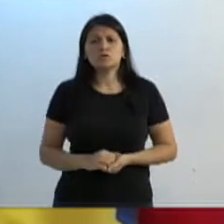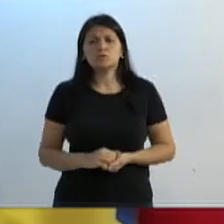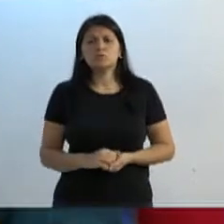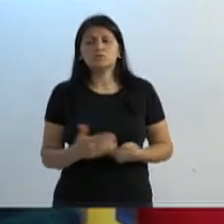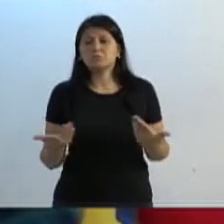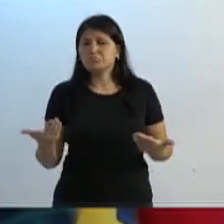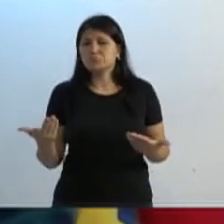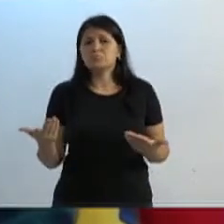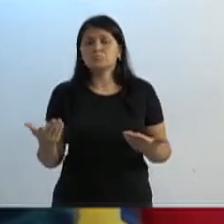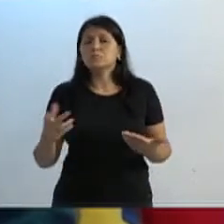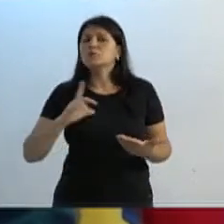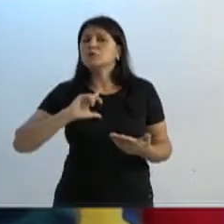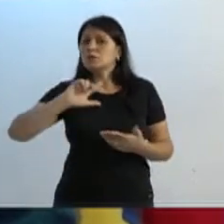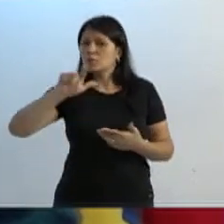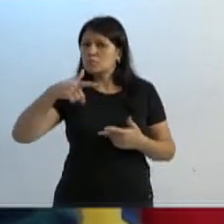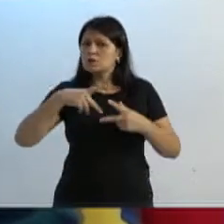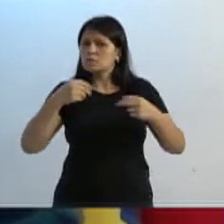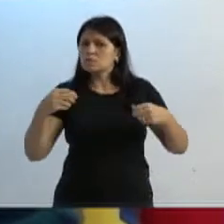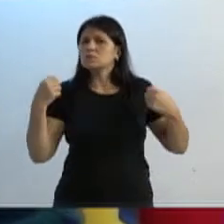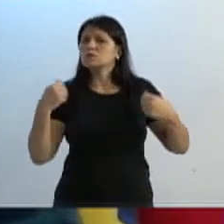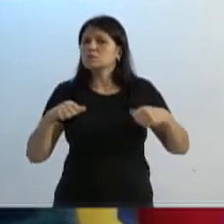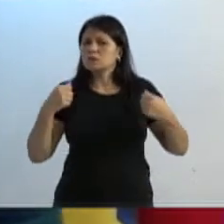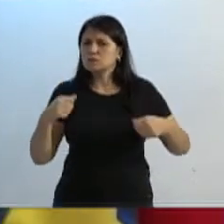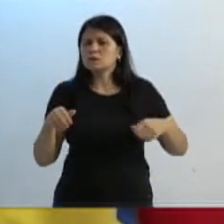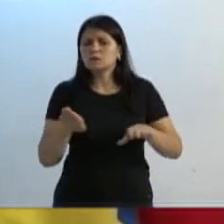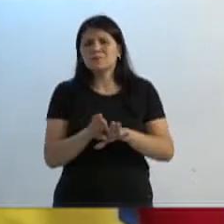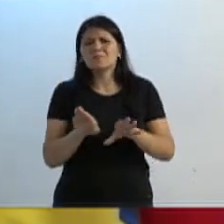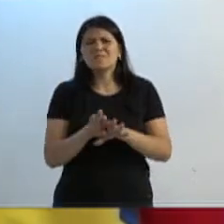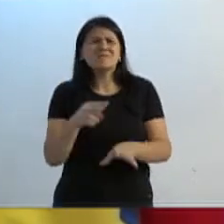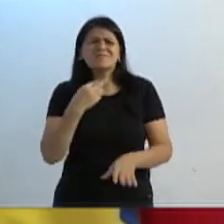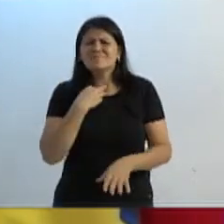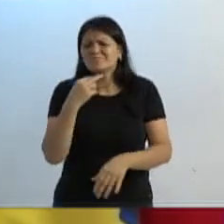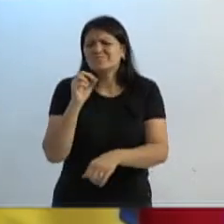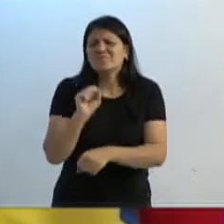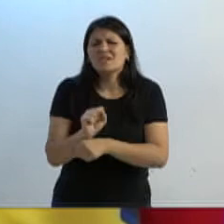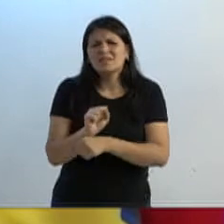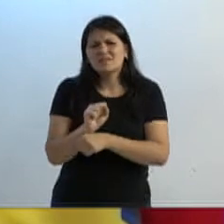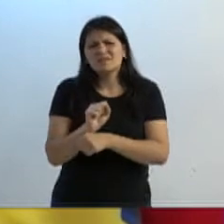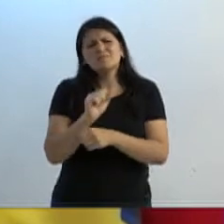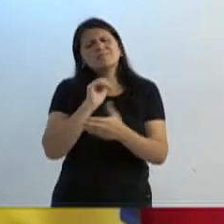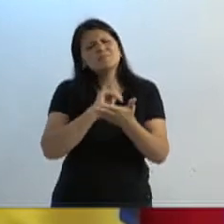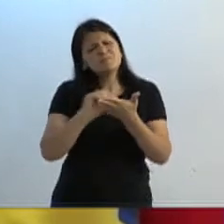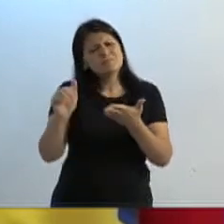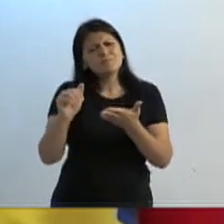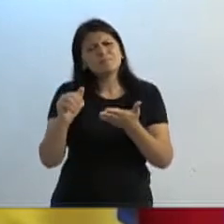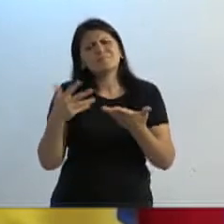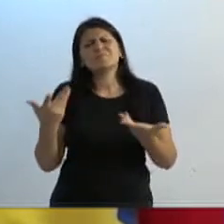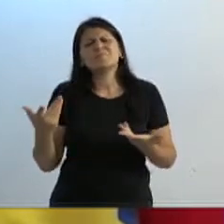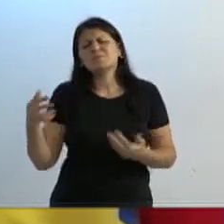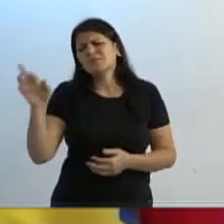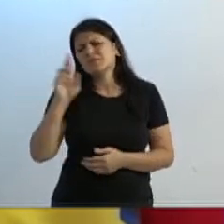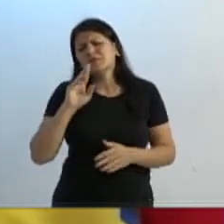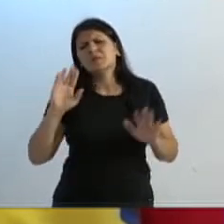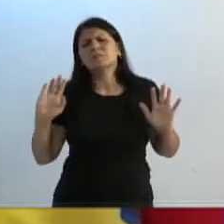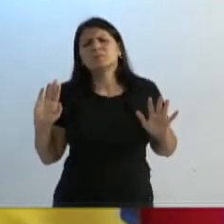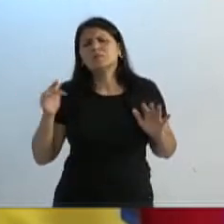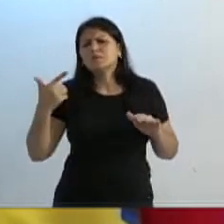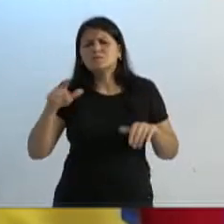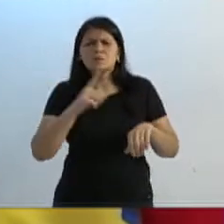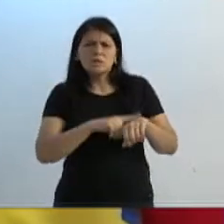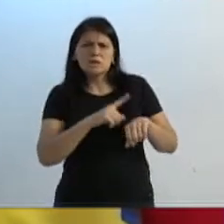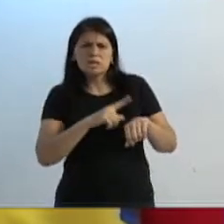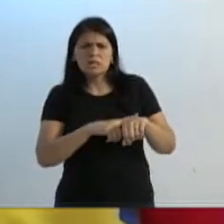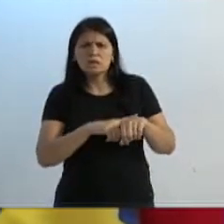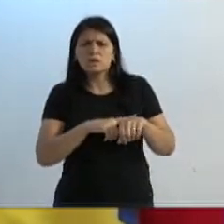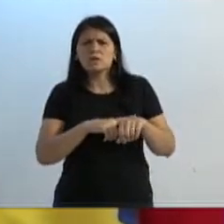fatos também que também precisam ser resolvidos. Então, eu acho que não podemos parar. E, secretário, só o retorno já está é suficiente. Se o senhor não tem tempo, está muito ocupado,